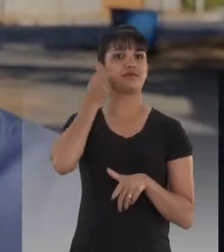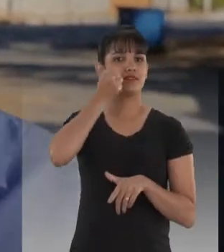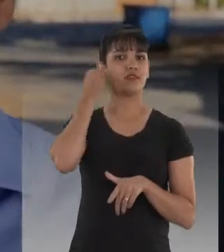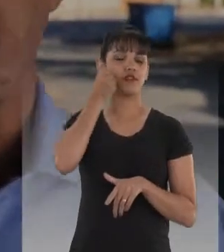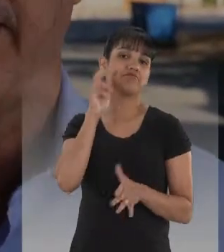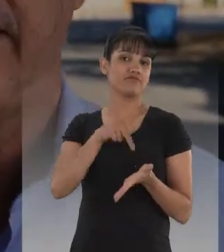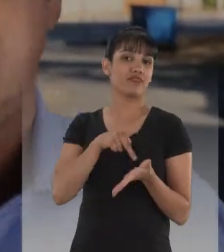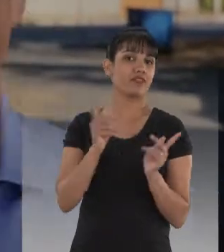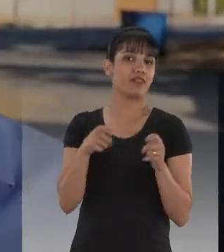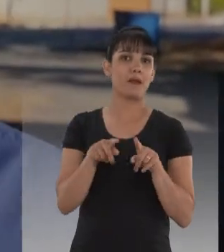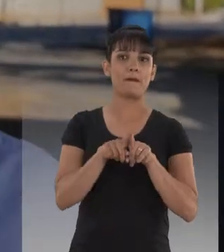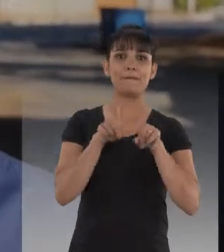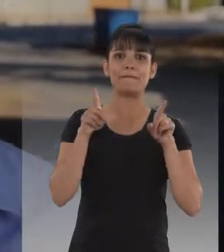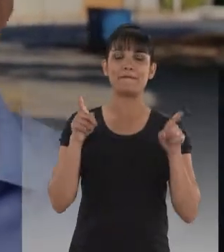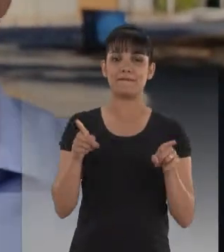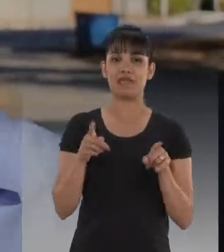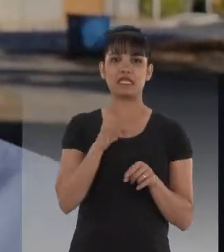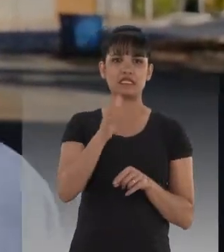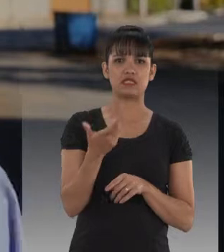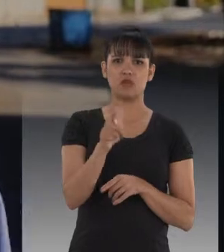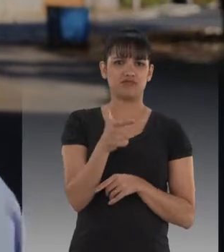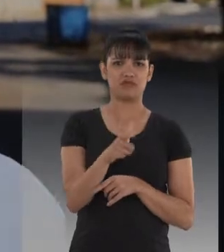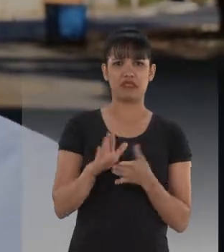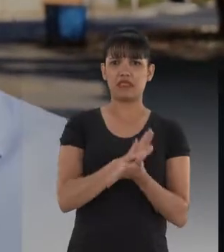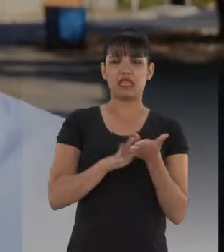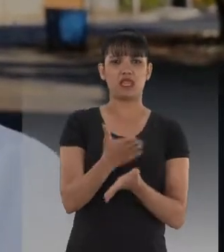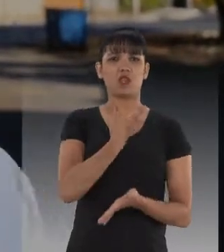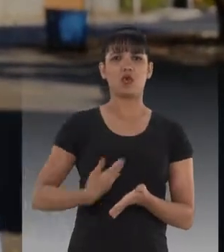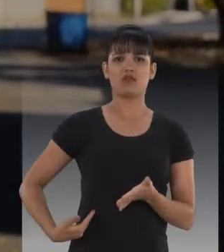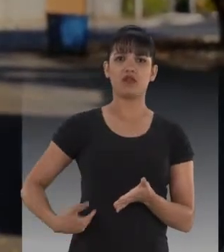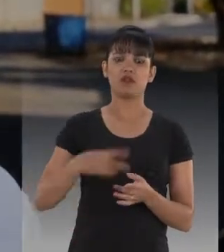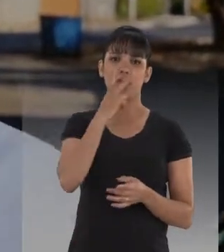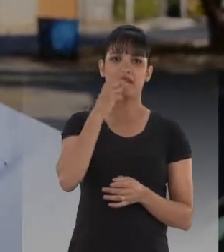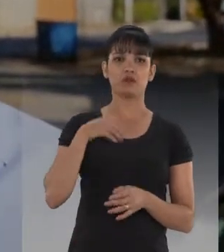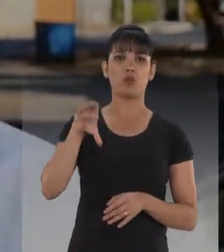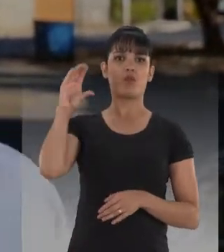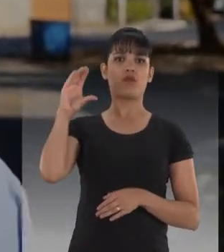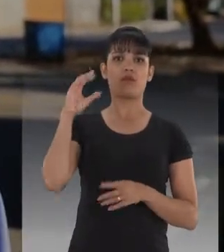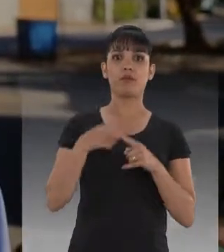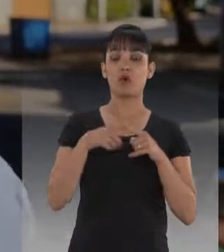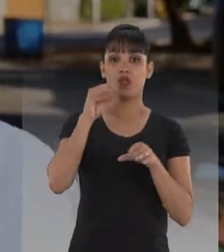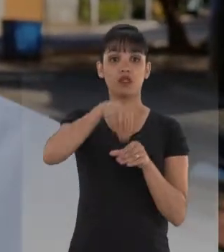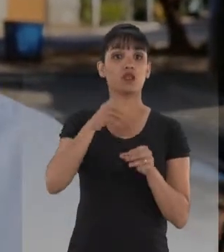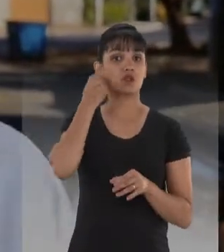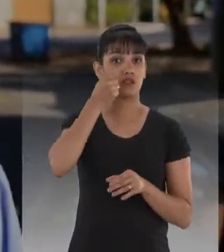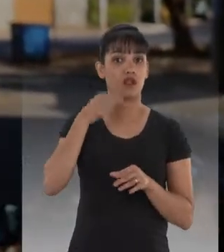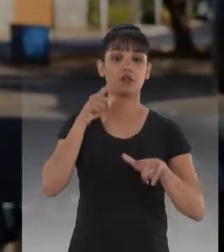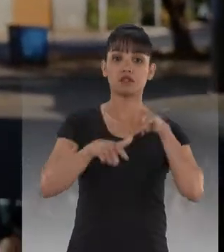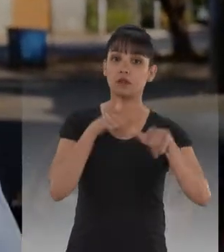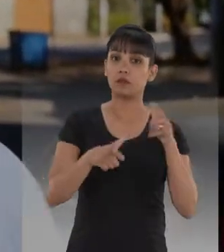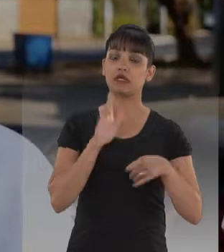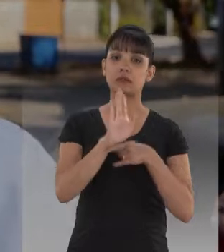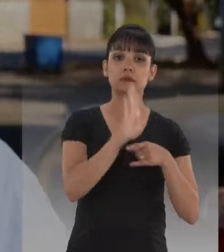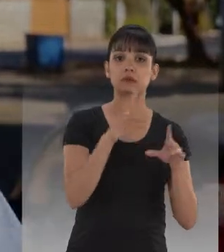E realmente poderia. Mas não me colocar como candidato nessas eleições seria omissão de minha parte. No Senado, trabalhando por